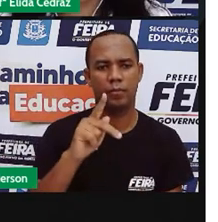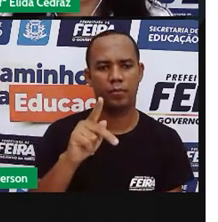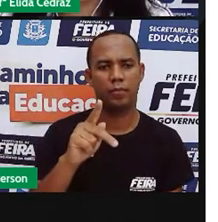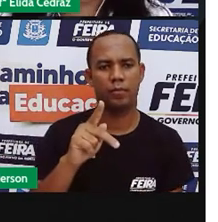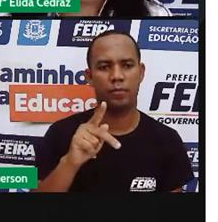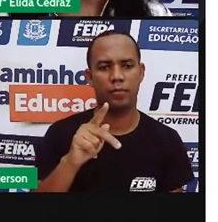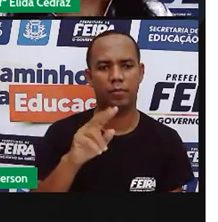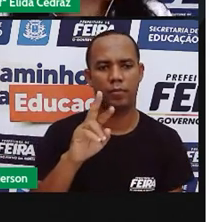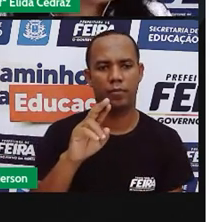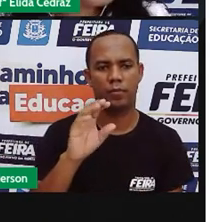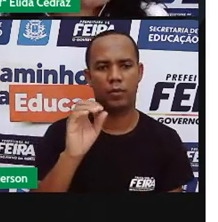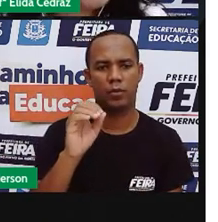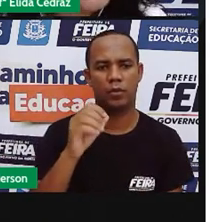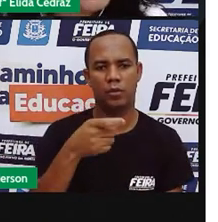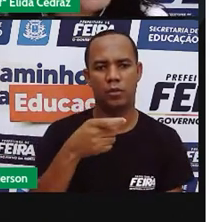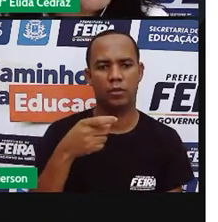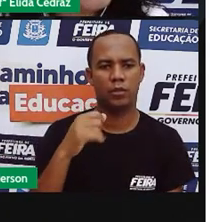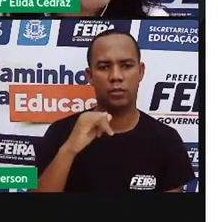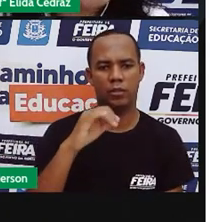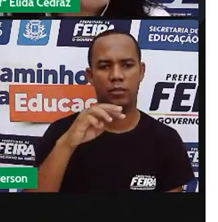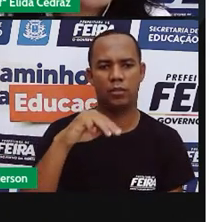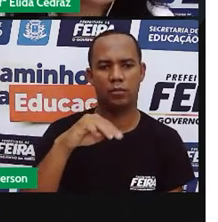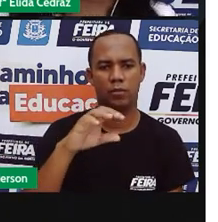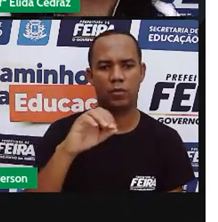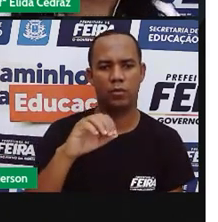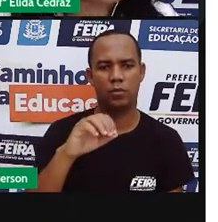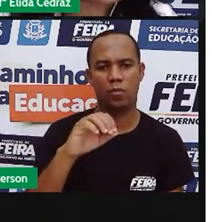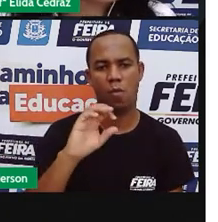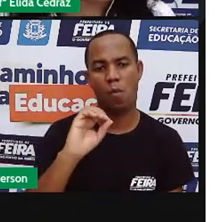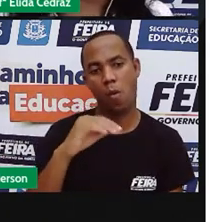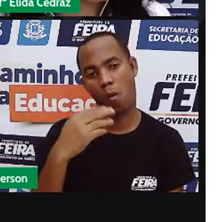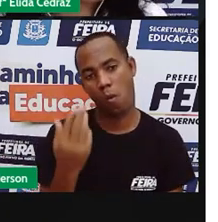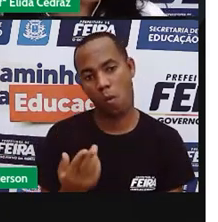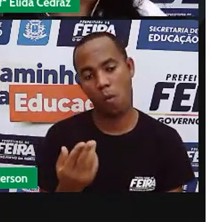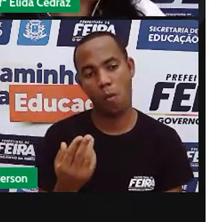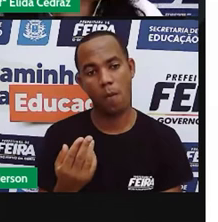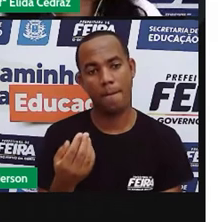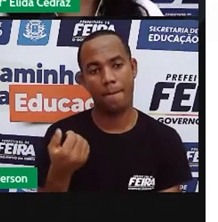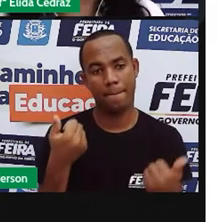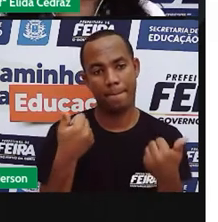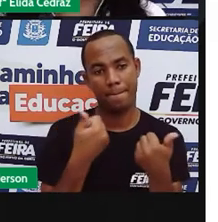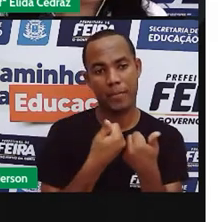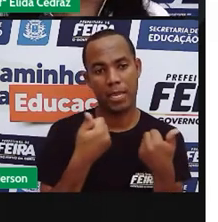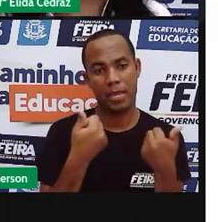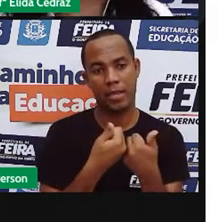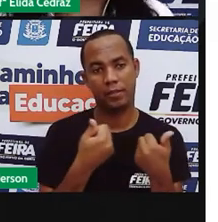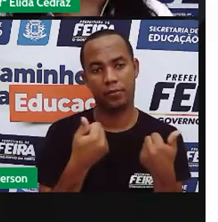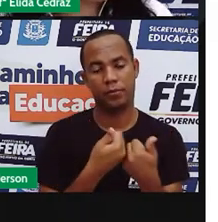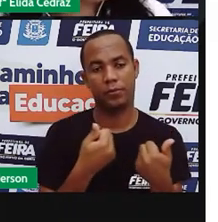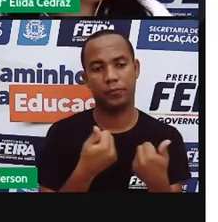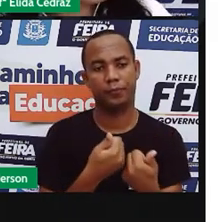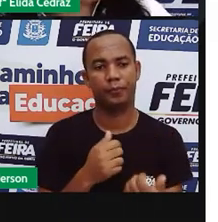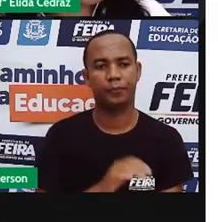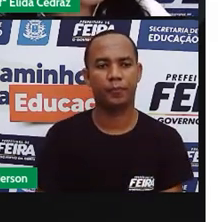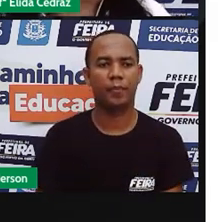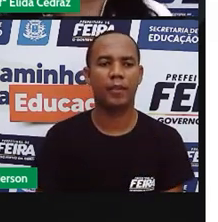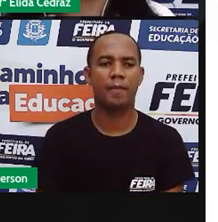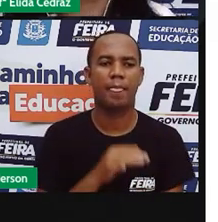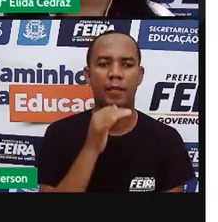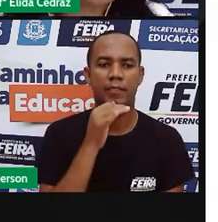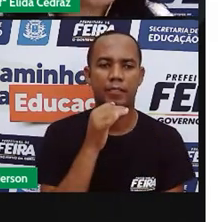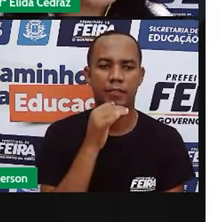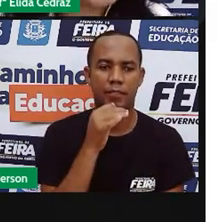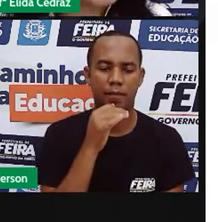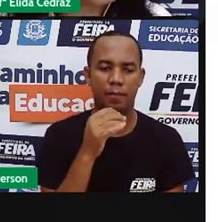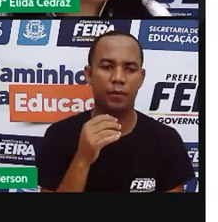Vocês estão assistindo a aula aí pelo YouTube. Vocês estão vendo Anderson. Mas Anderson está perto